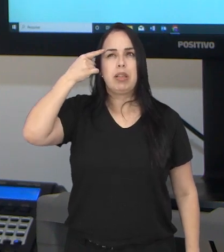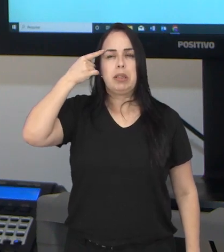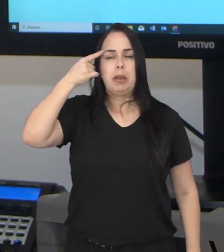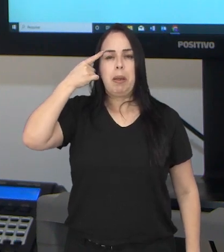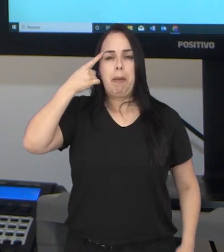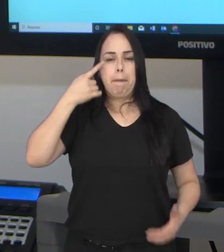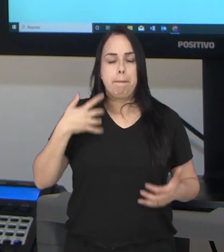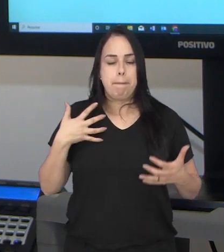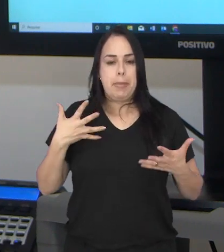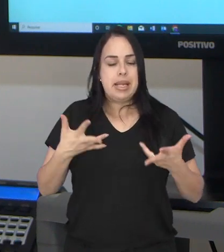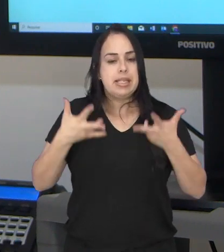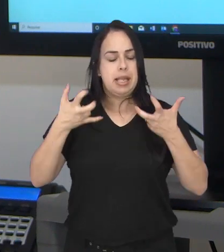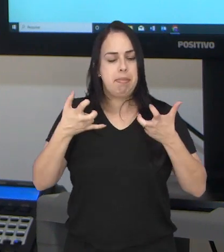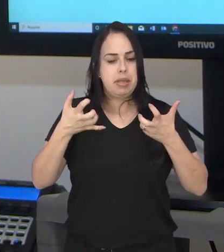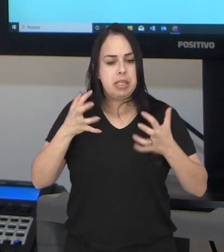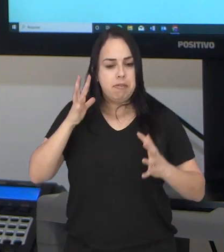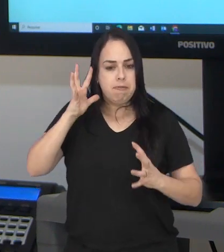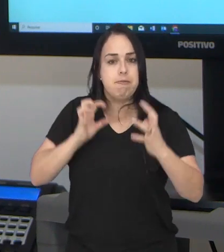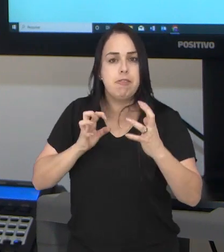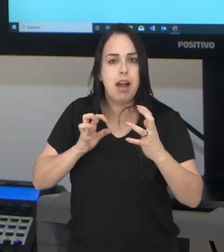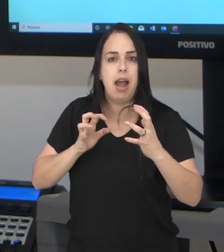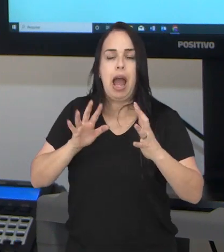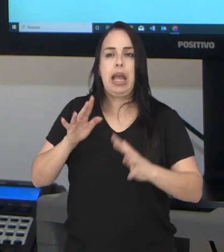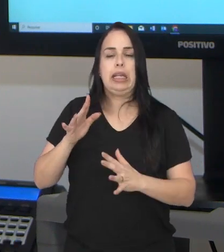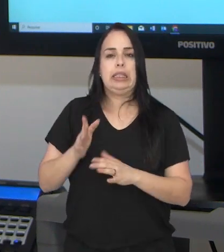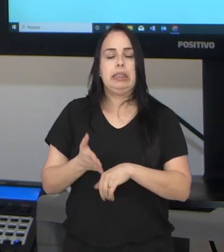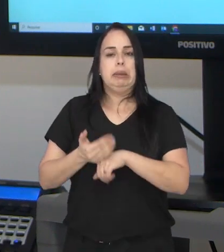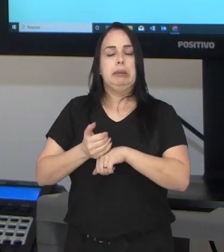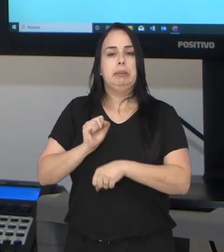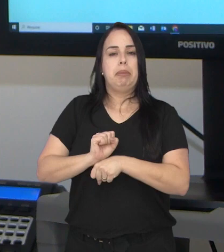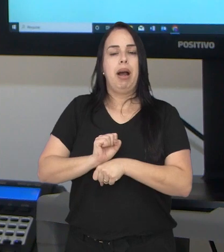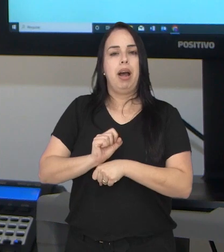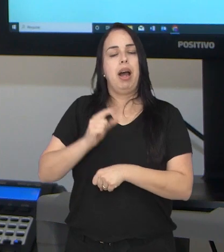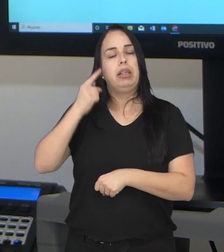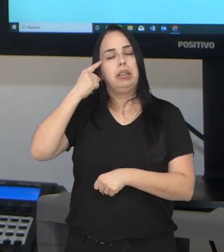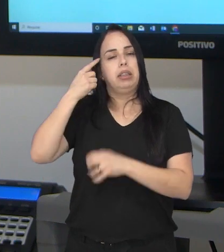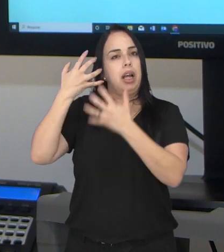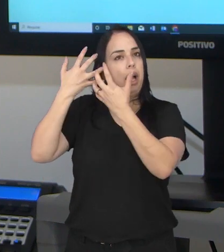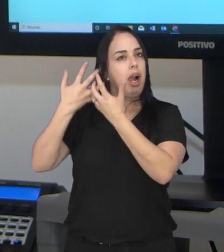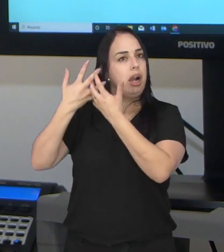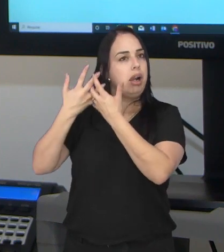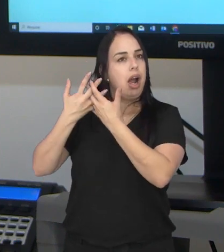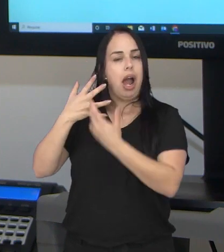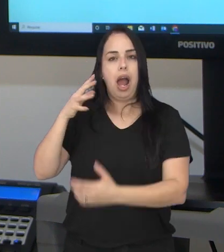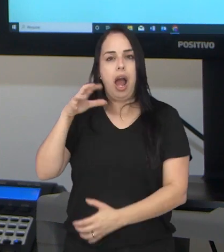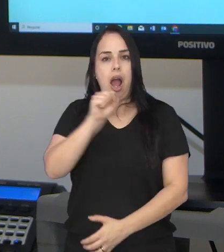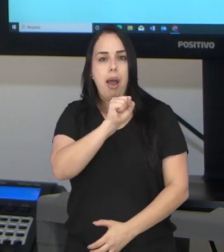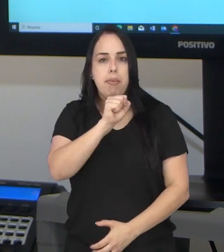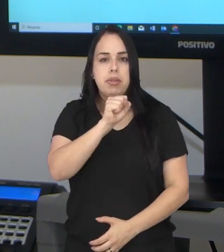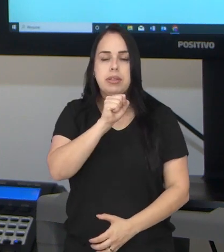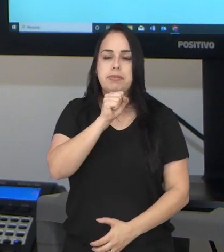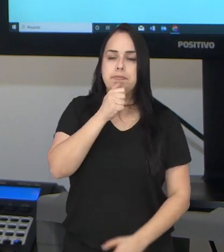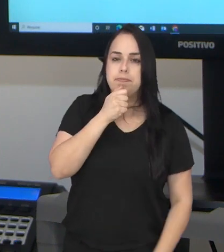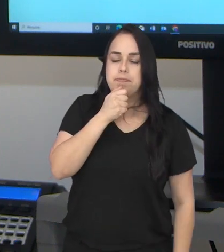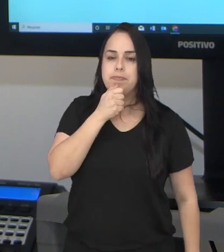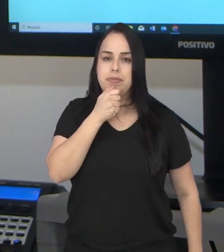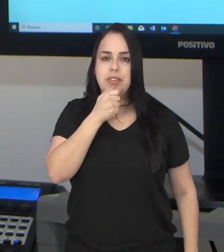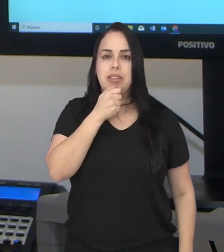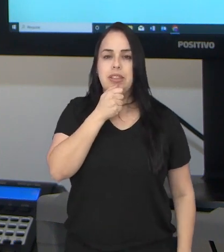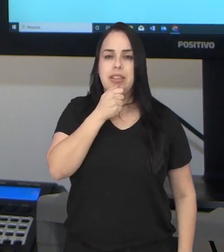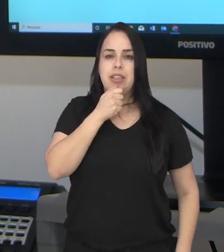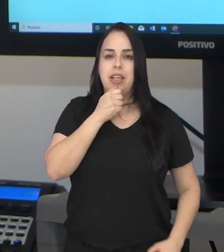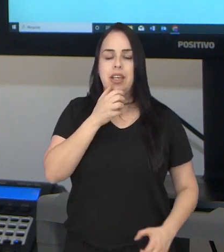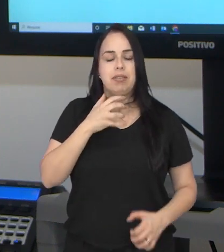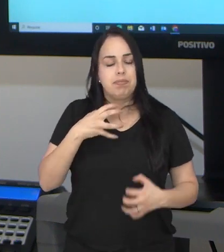momento em que ela se vê diante de um conflito. É uma técnica que ajuda a pensar racionalmente sobre aquela situação